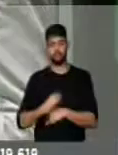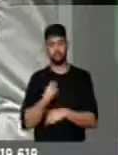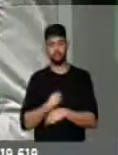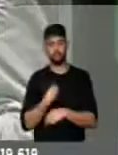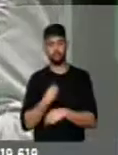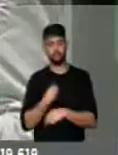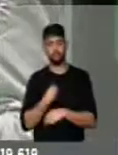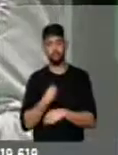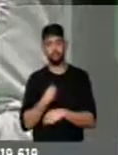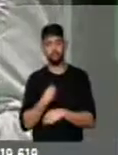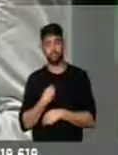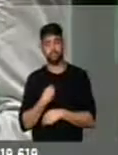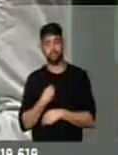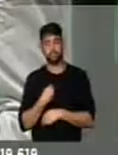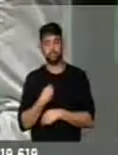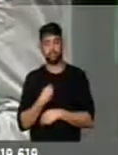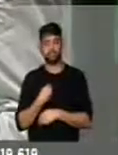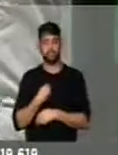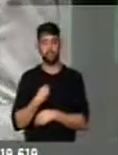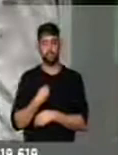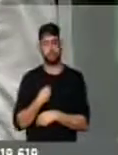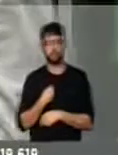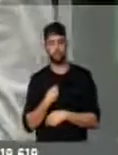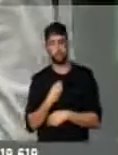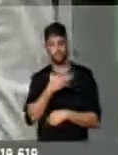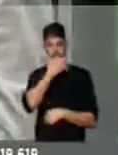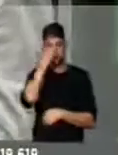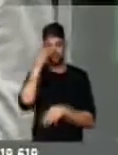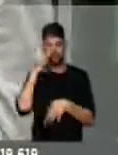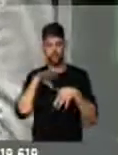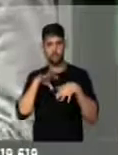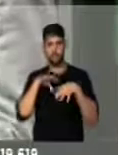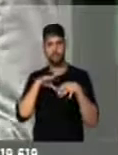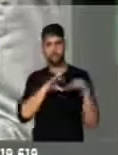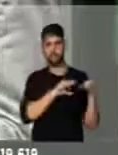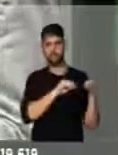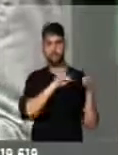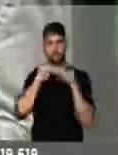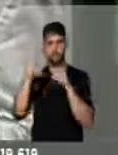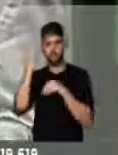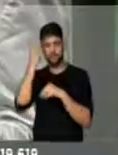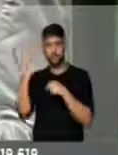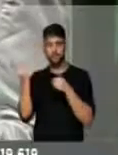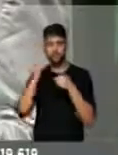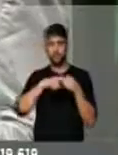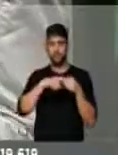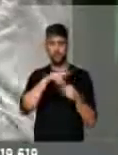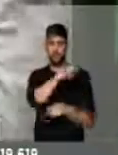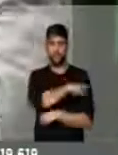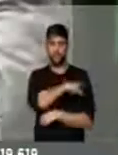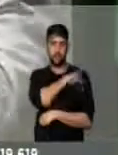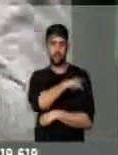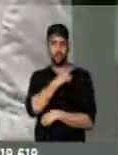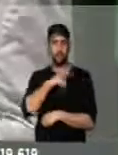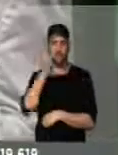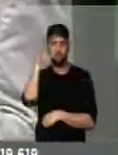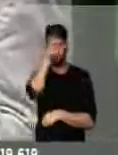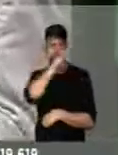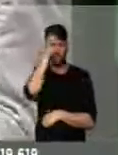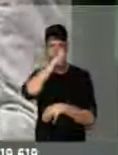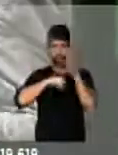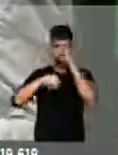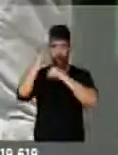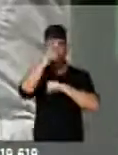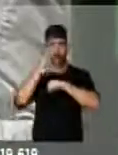os que saem de São Paulo retornando ao Piauí e que aprenderam